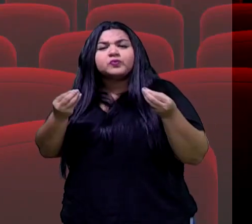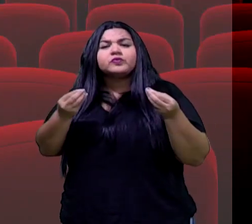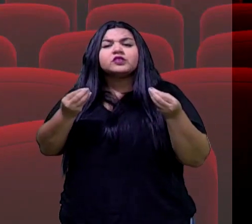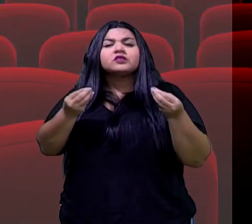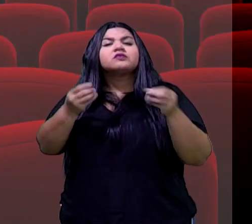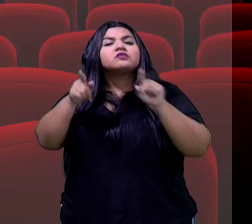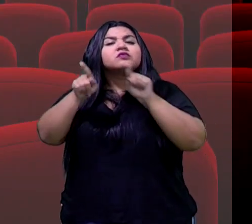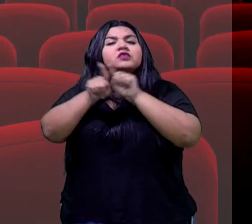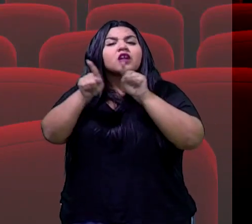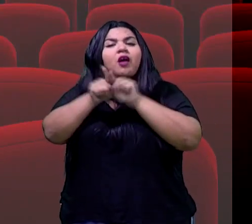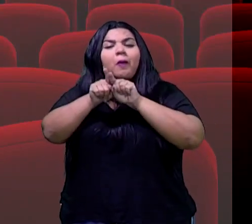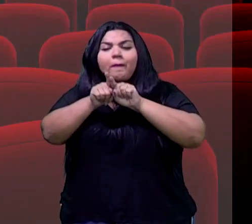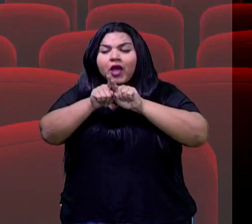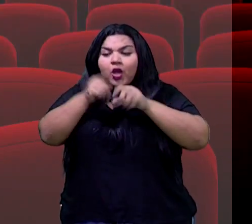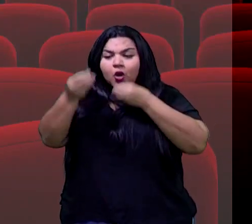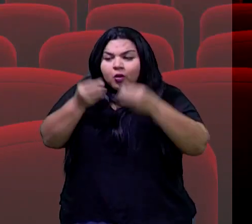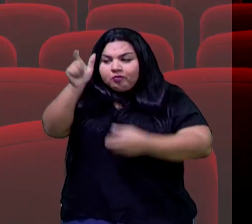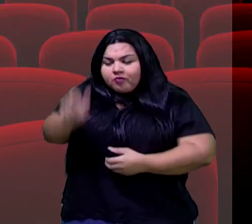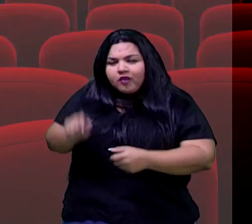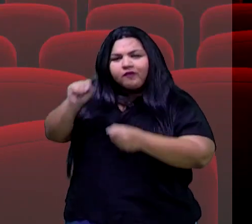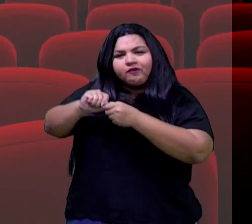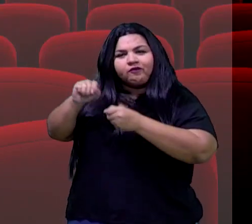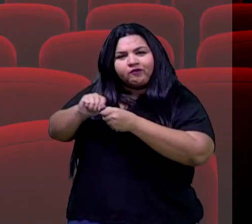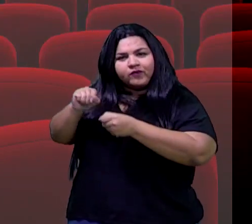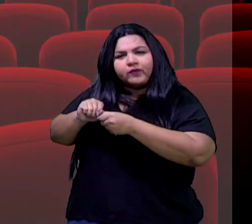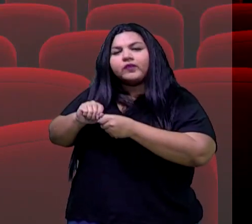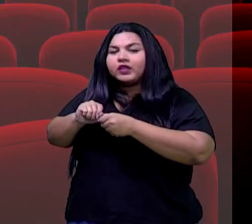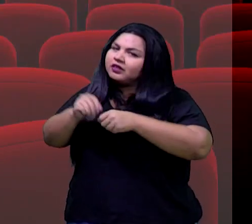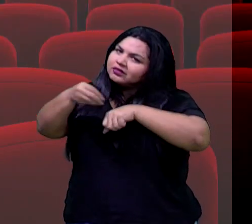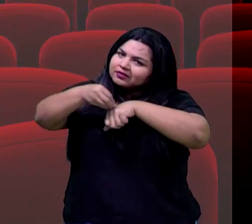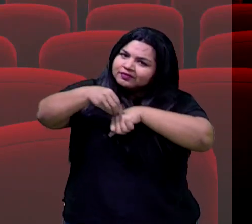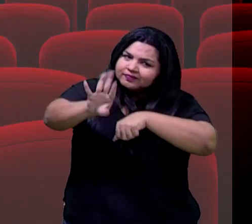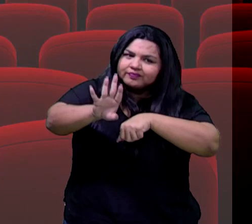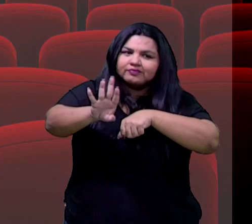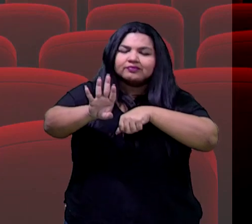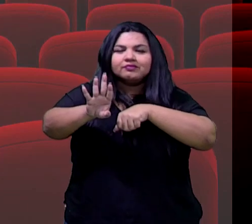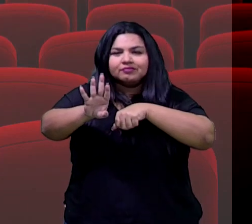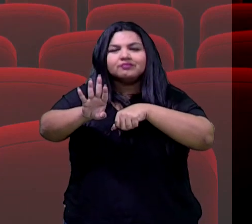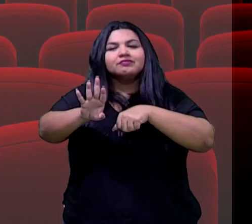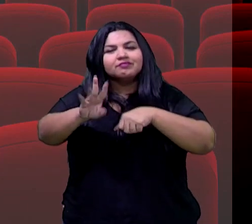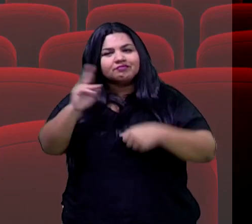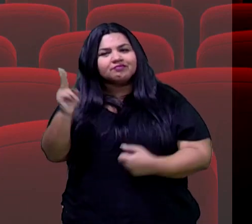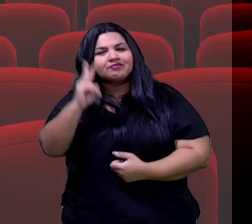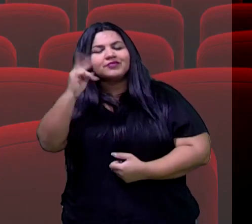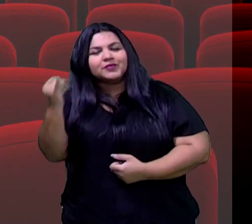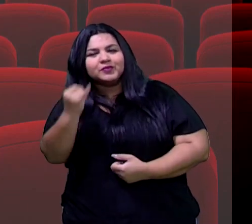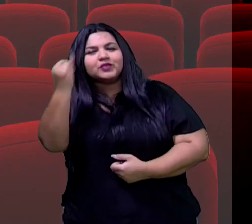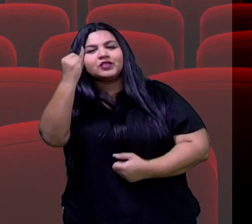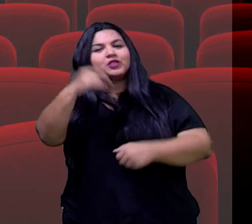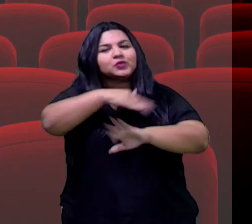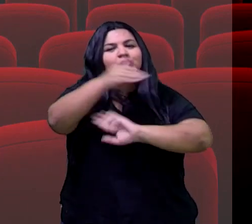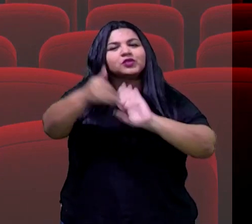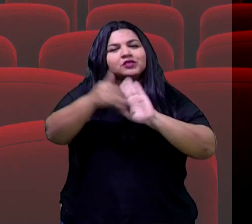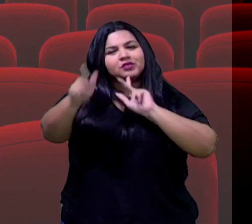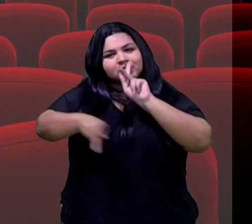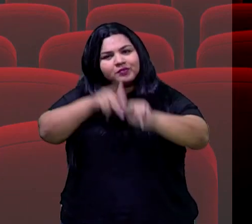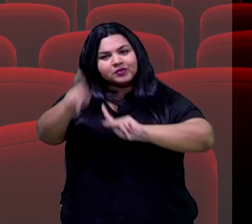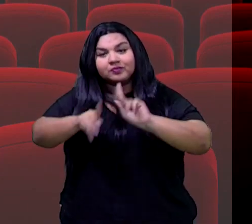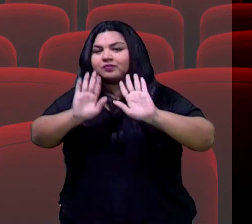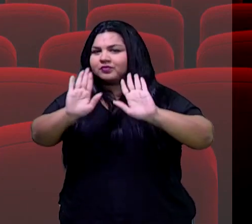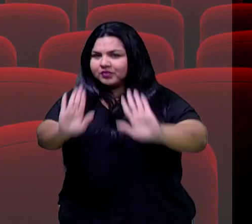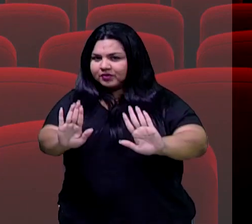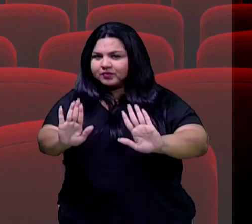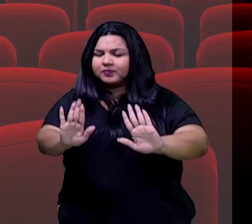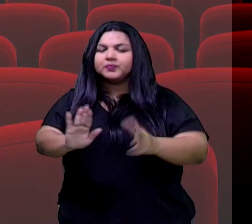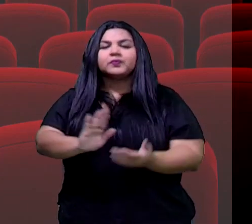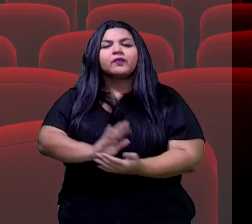da construção de todo o personagem, não é? Mas o recadinho é válido para todos, tá bom? E antes da